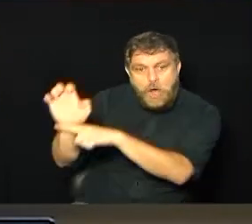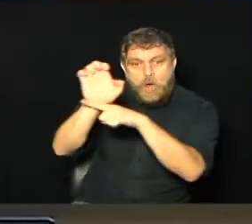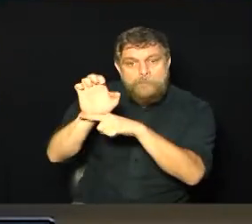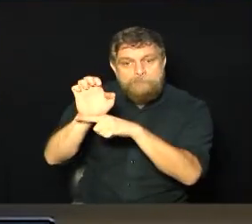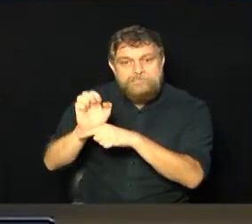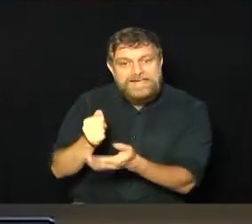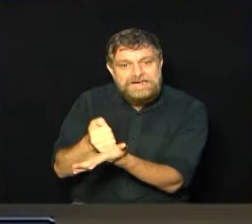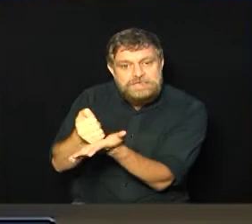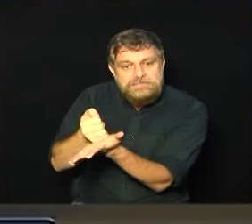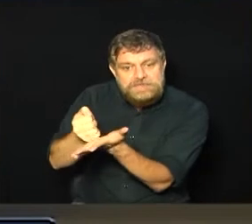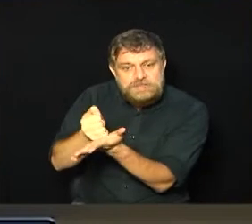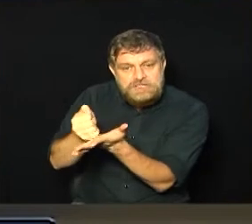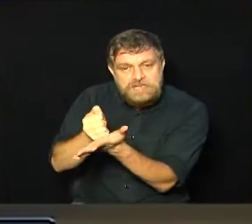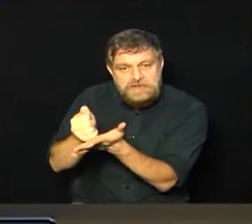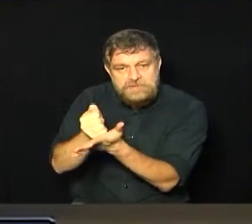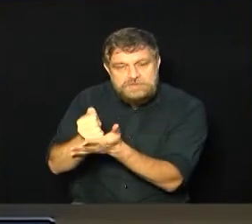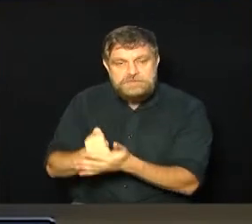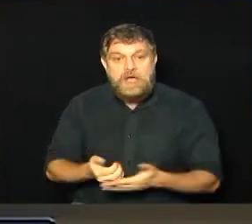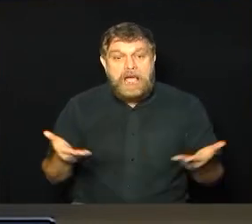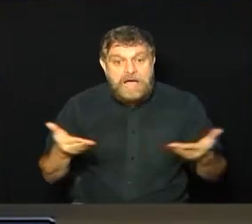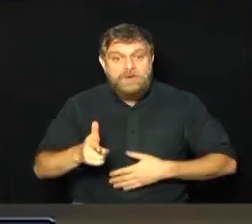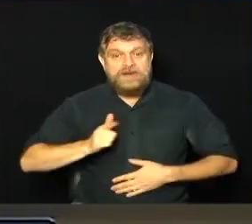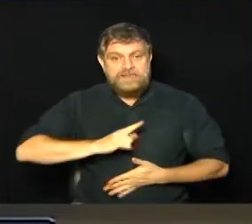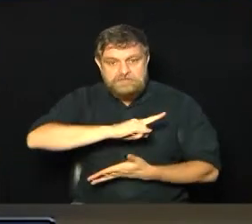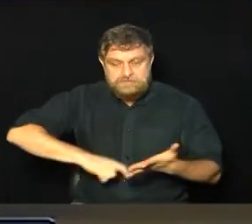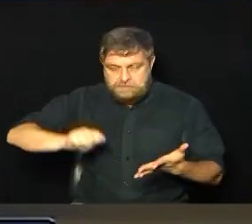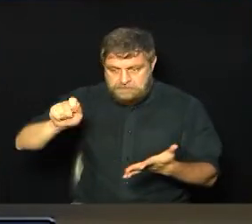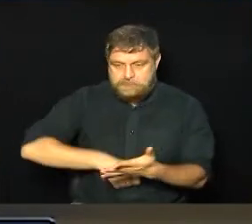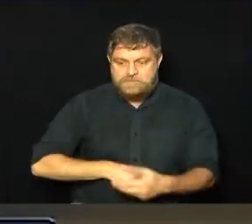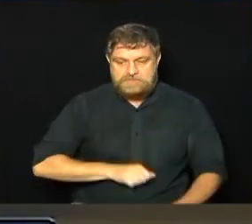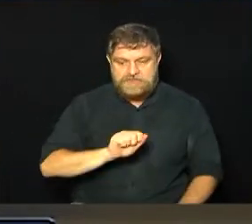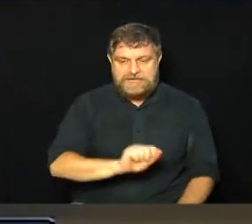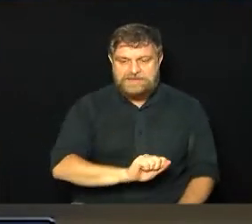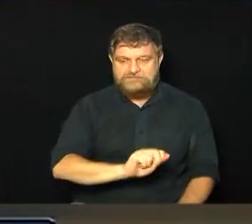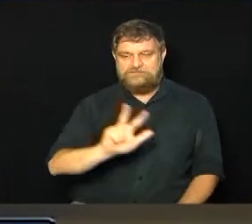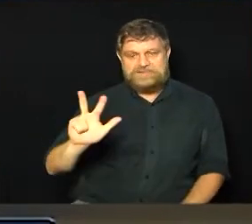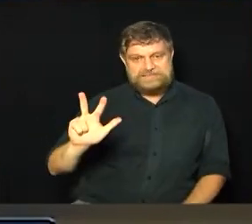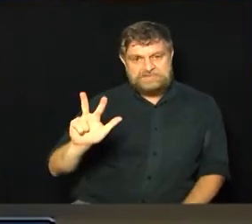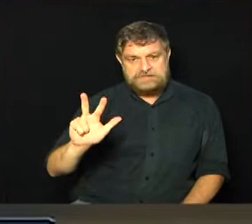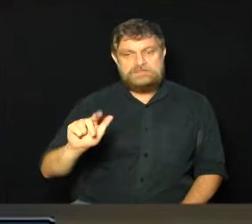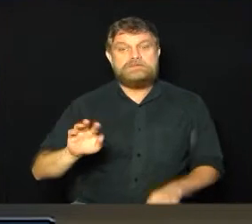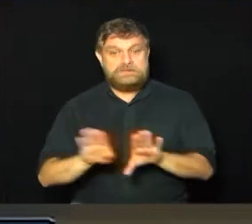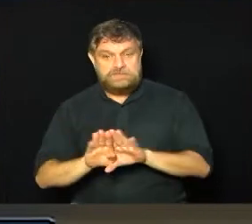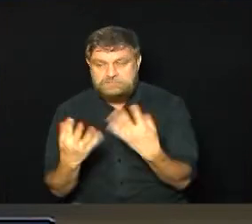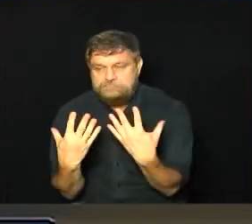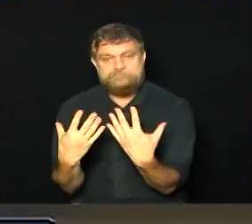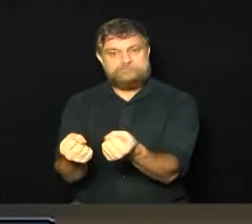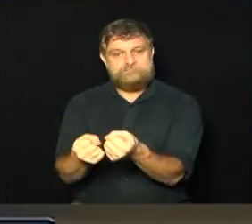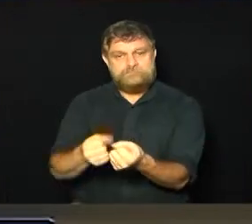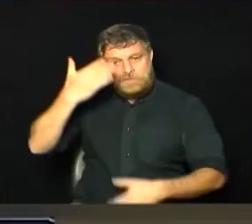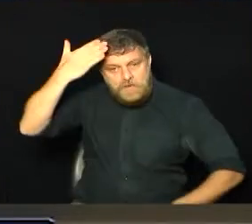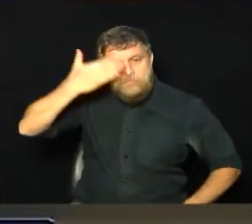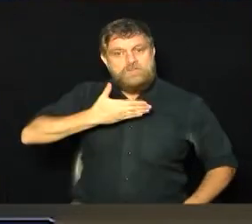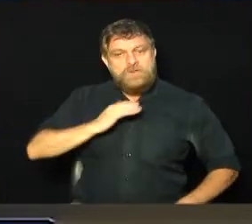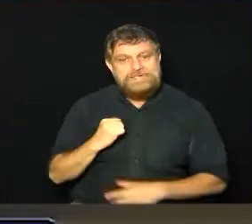Medicamentos, EMA, e agora teve o aval da Anvisa. Portanto, a Anvisa atestou a